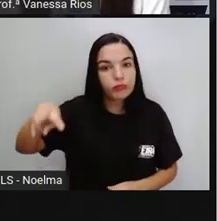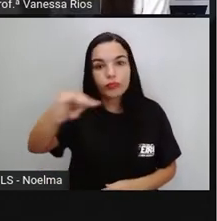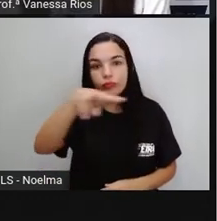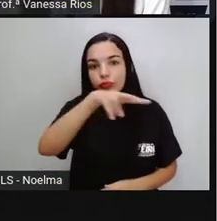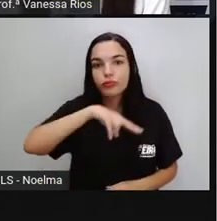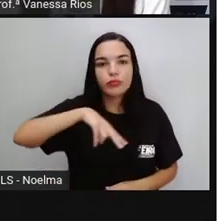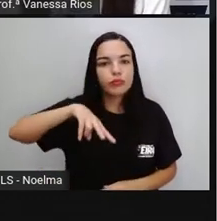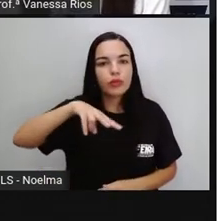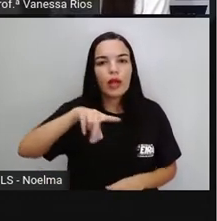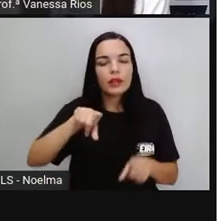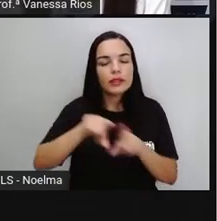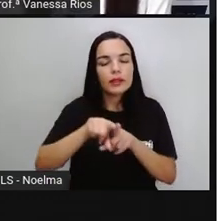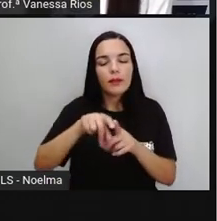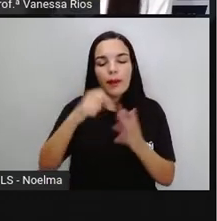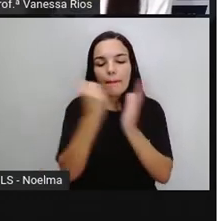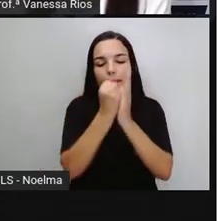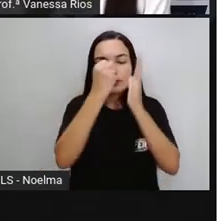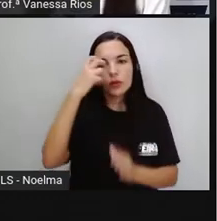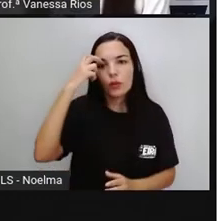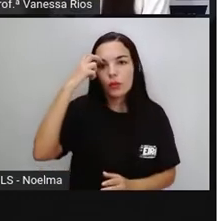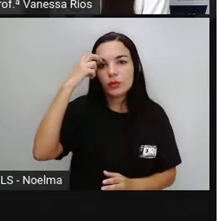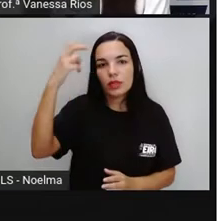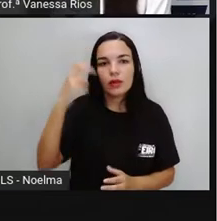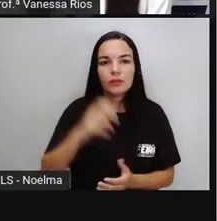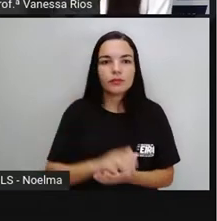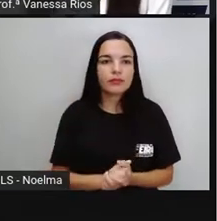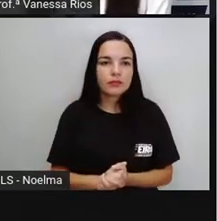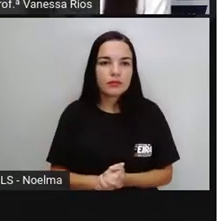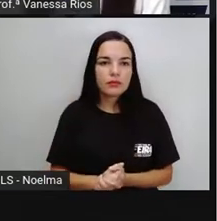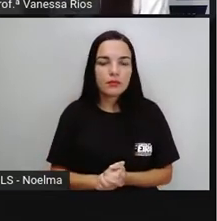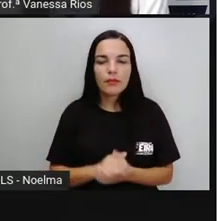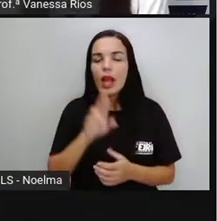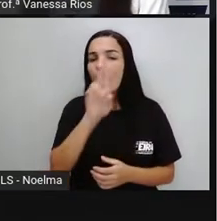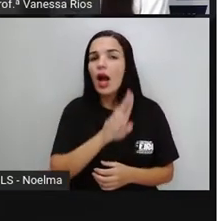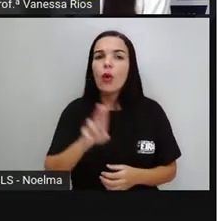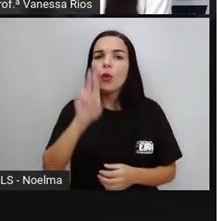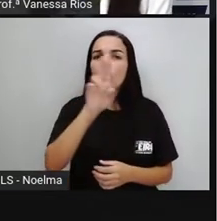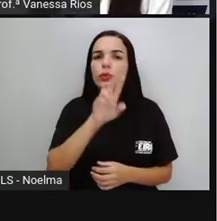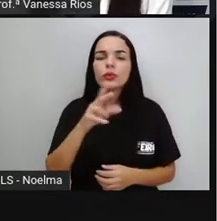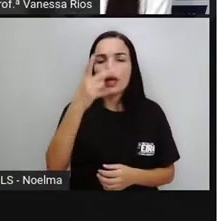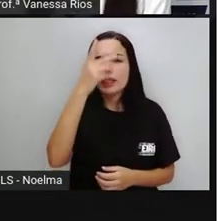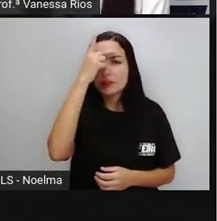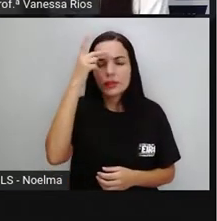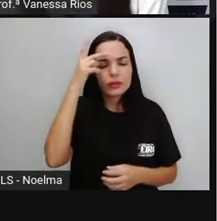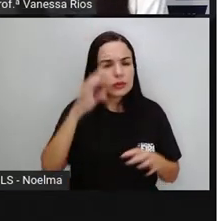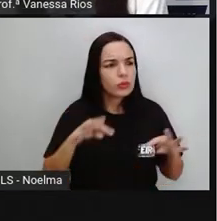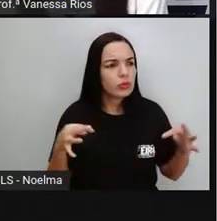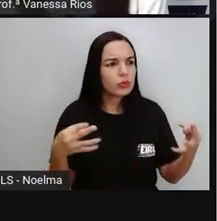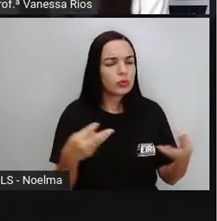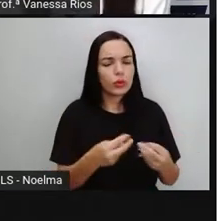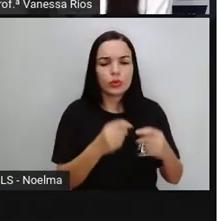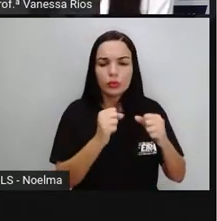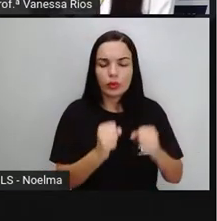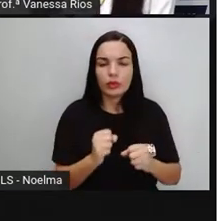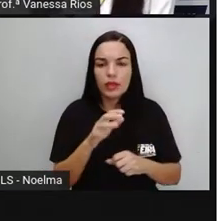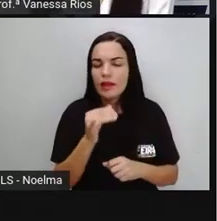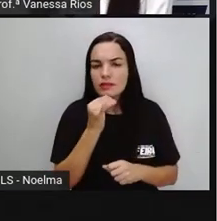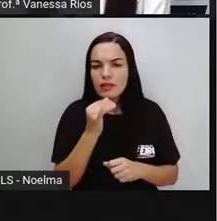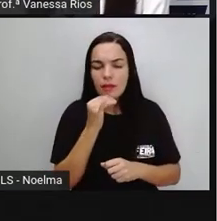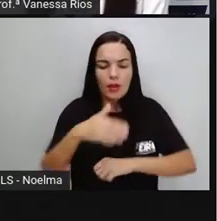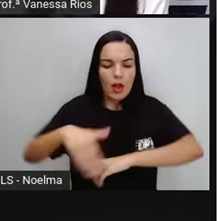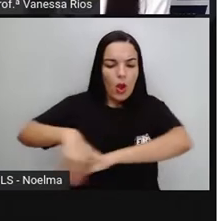correspondem à utilização das pessoas como um todo. Então, de repente, os prédios públicos, as ruas, as